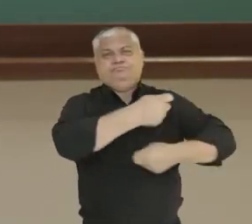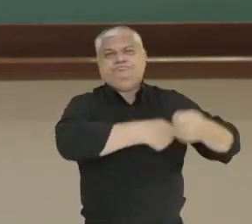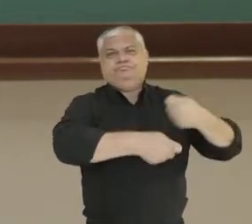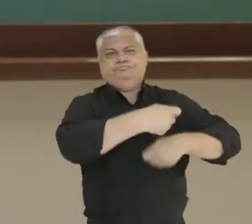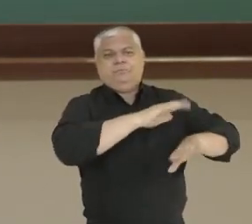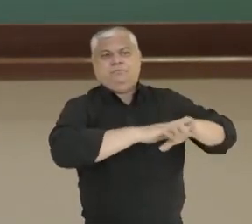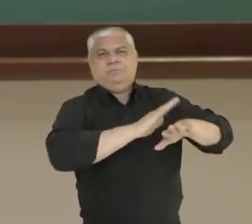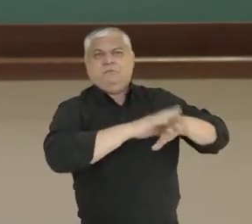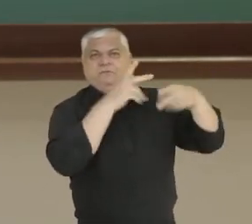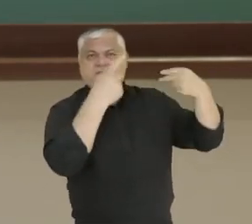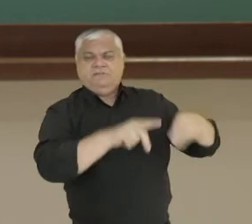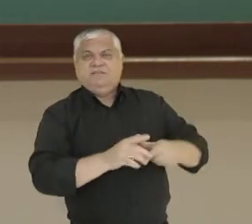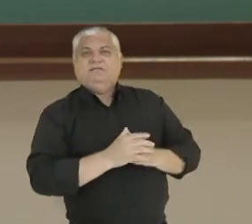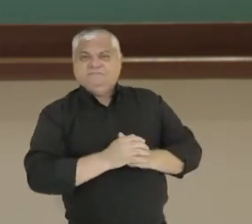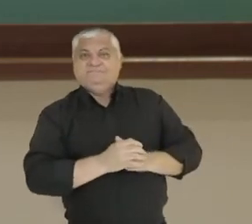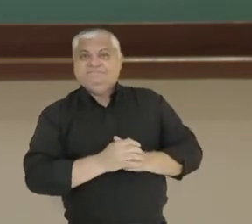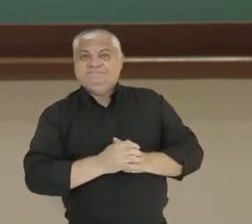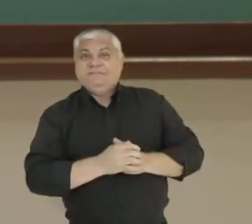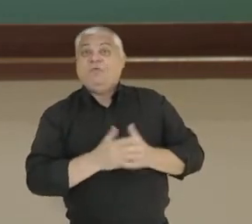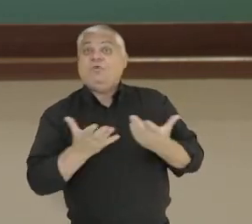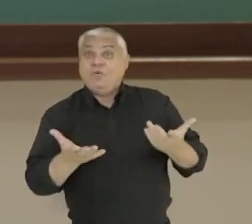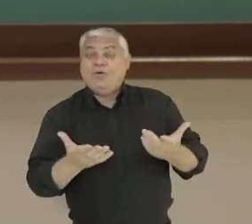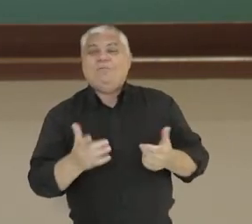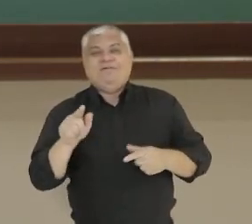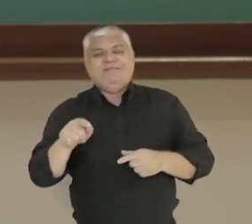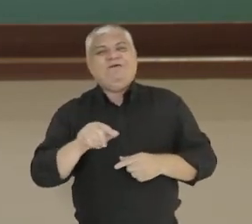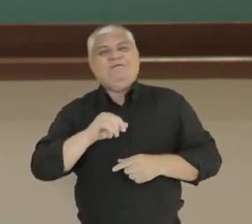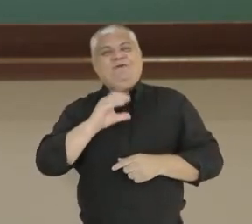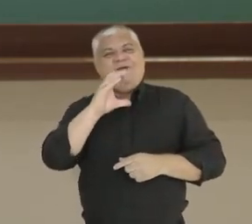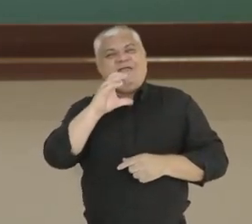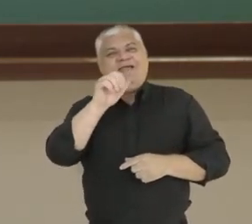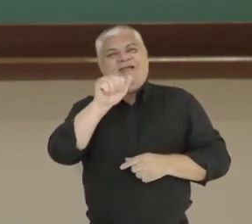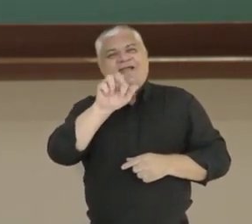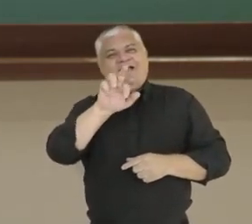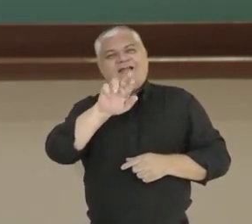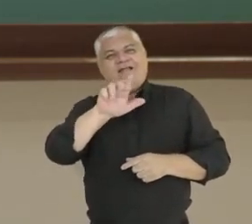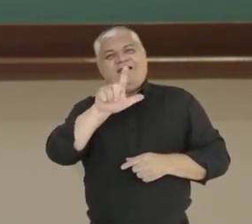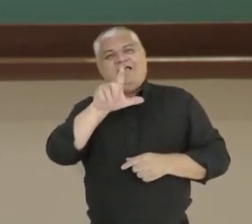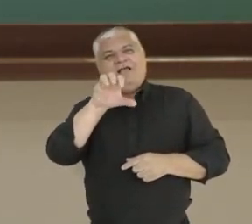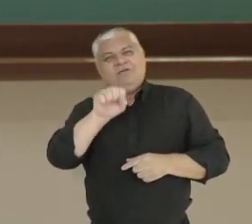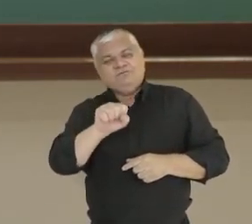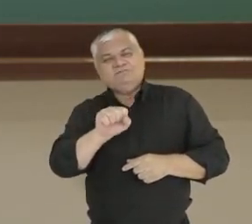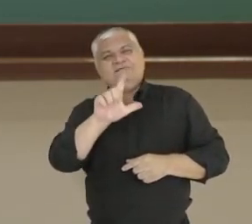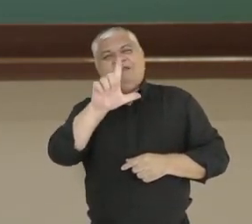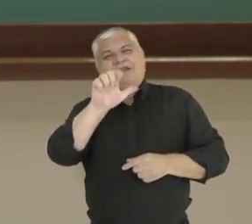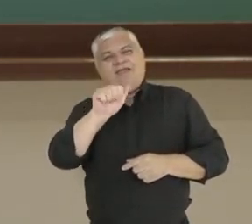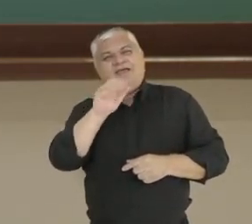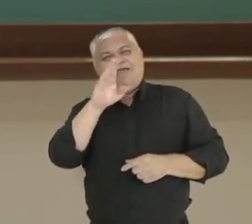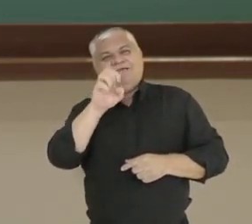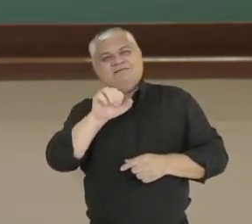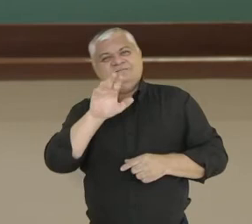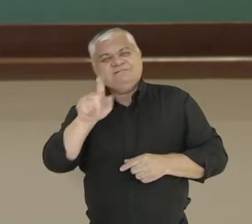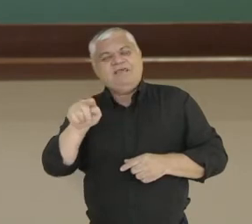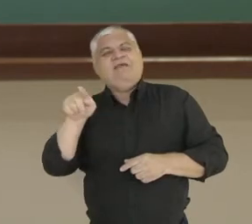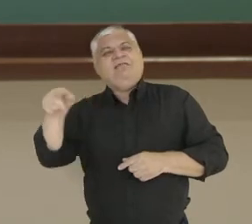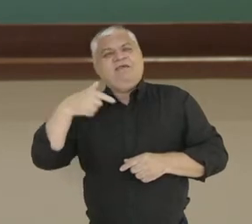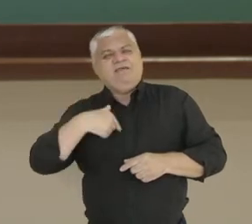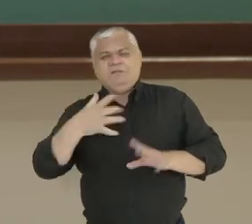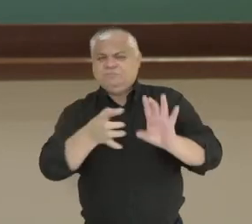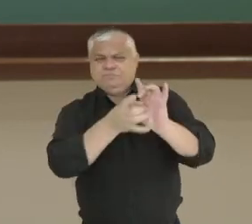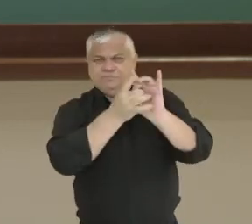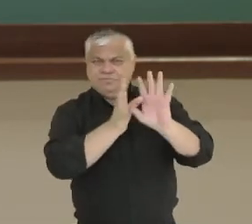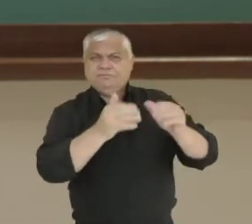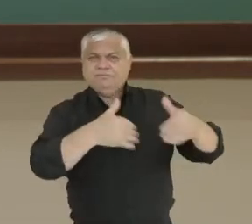liberal, como era defendido por Carlos Vacerda. Essa era uma discussão constante nesse período da história